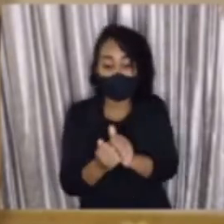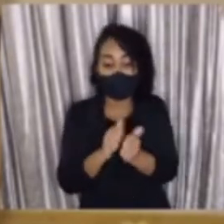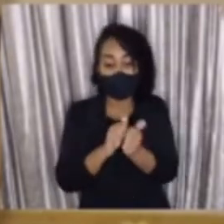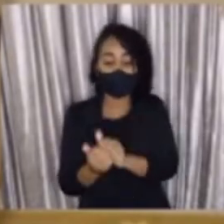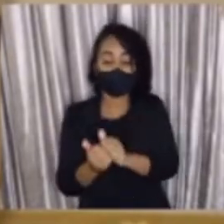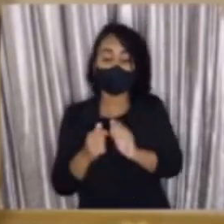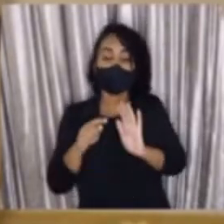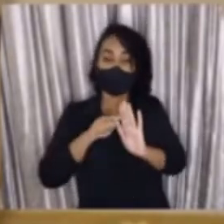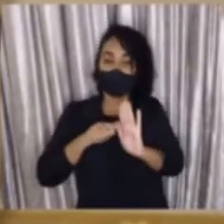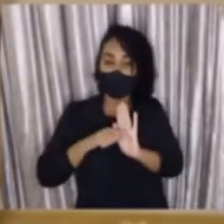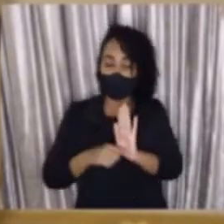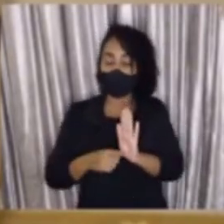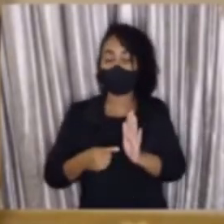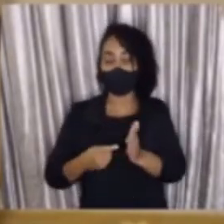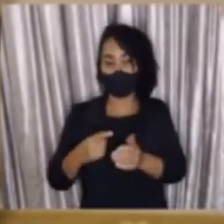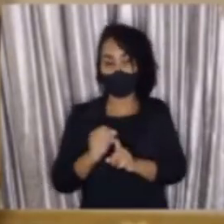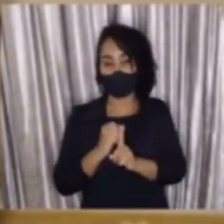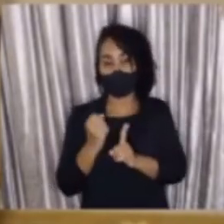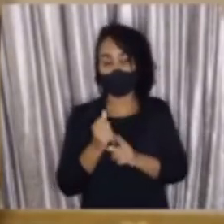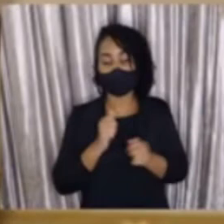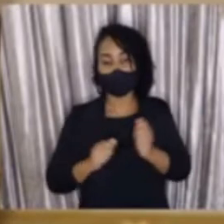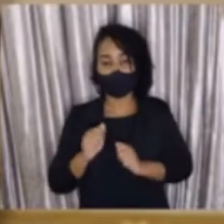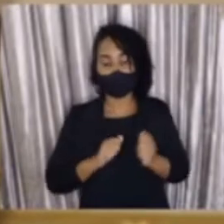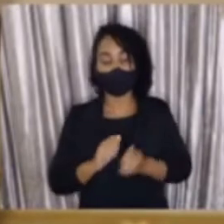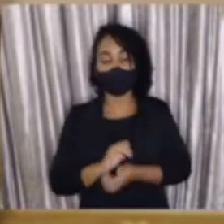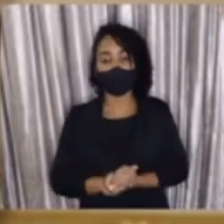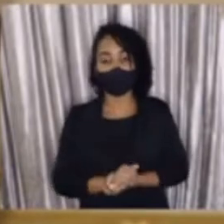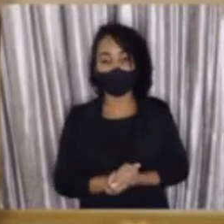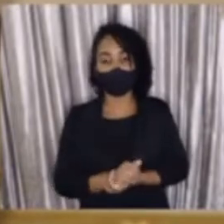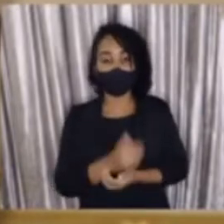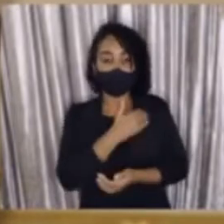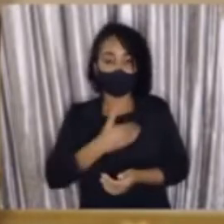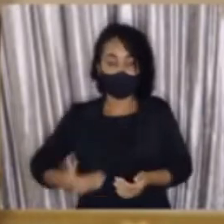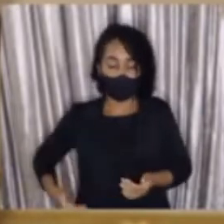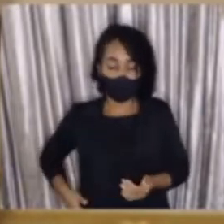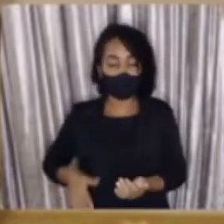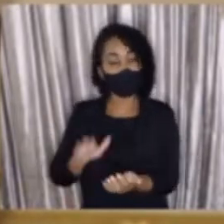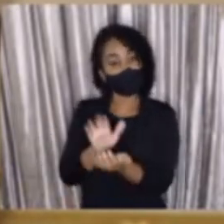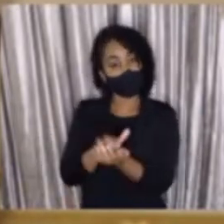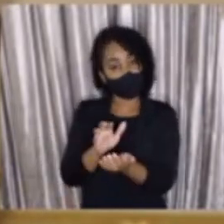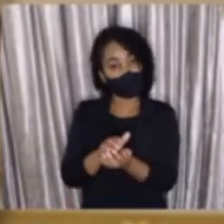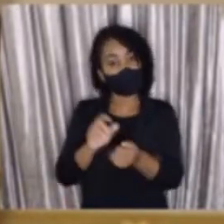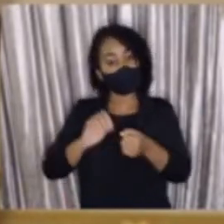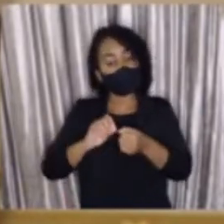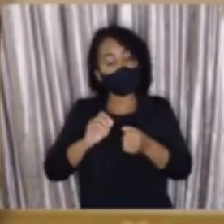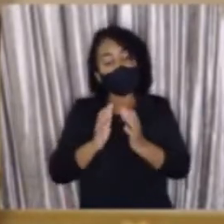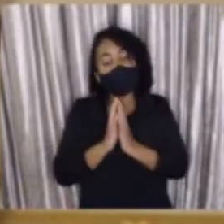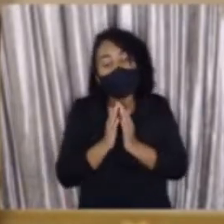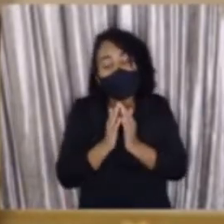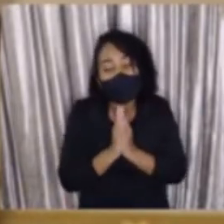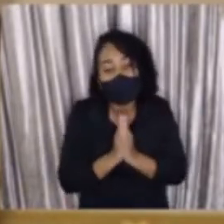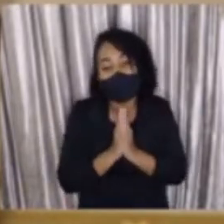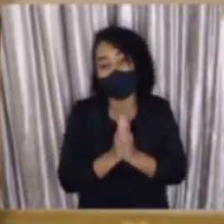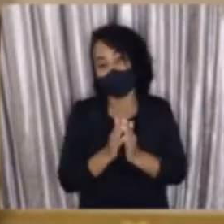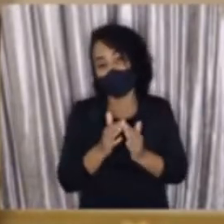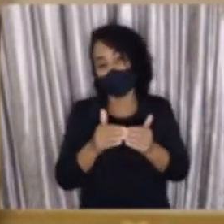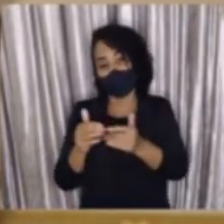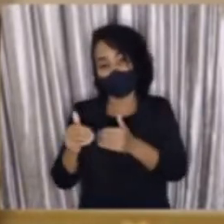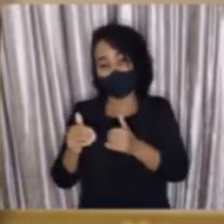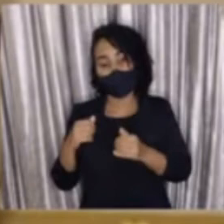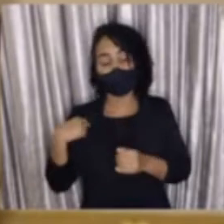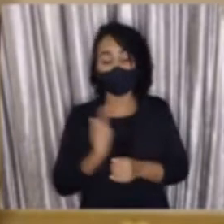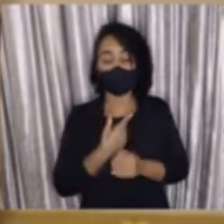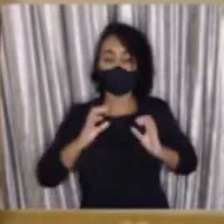flexibilização do funcionamento das atividades sociais e econômicas. O governo de Pernambuco faz esse apelo à população,